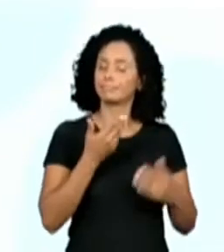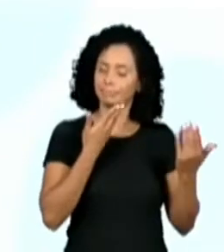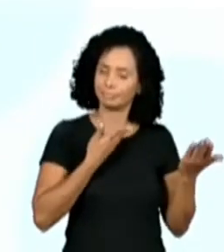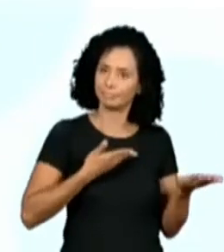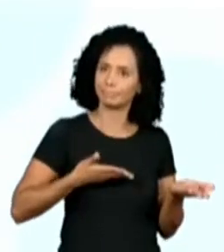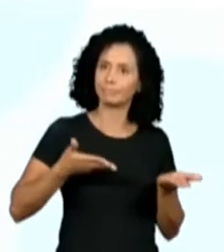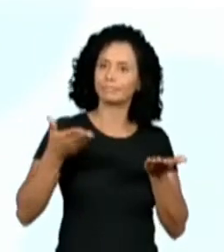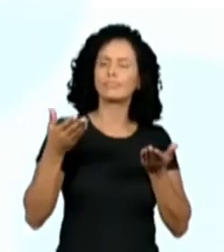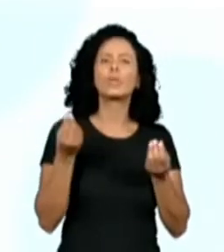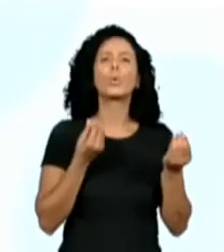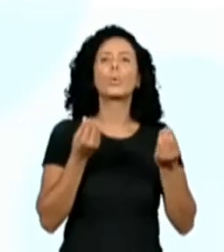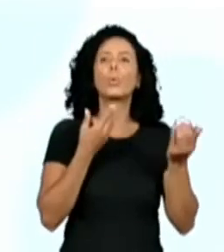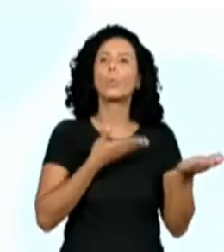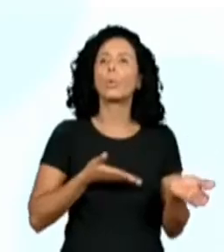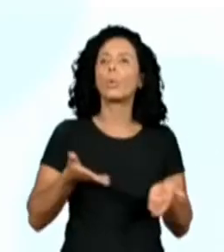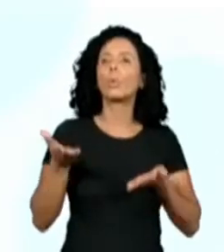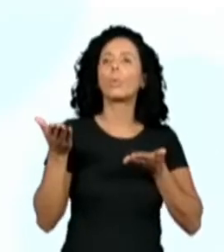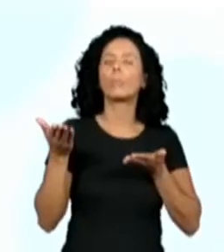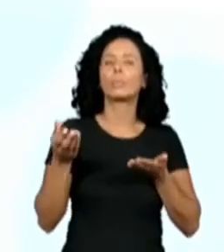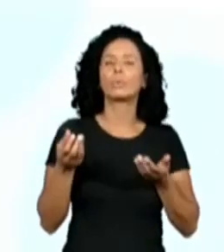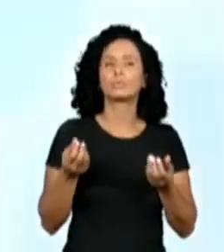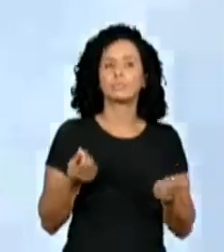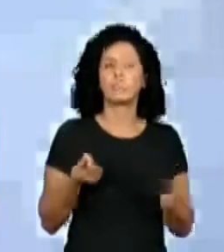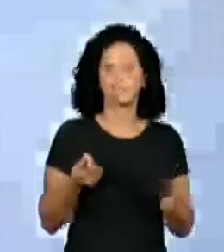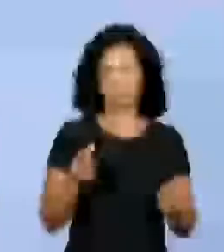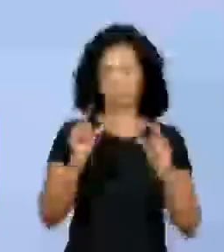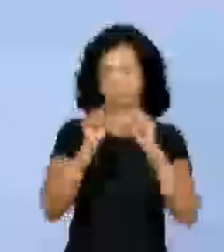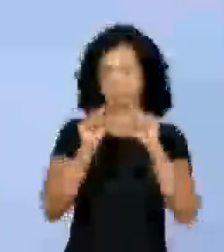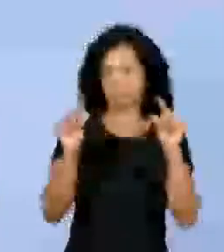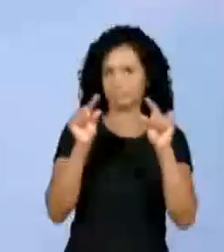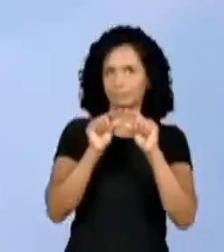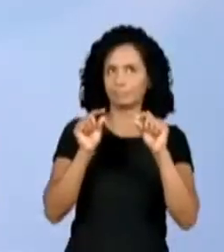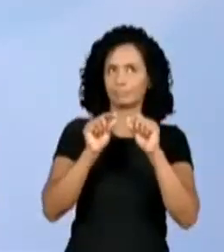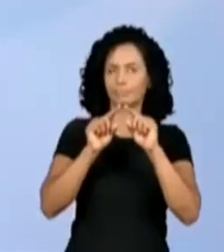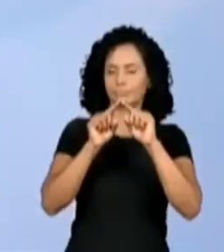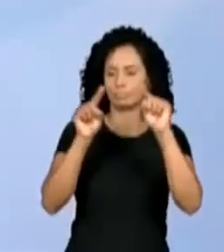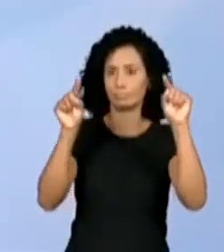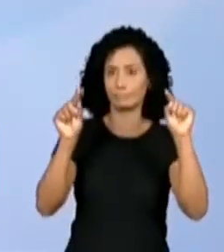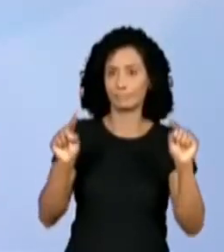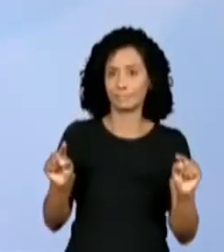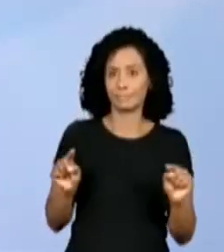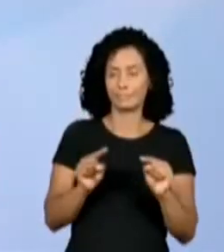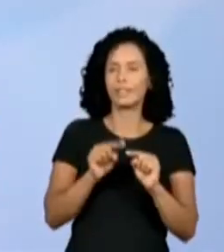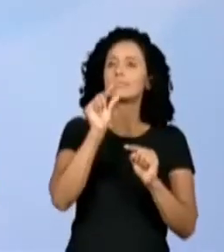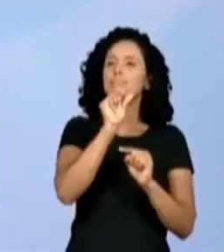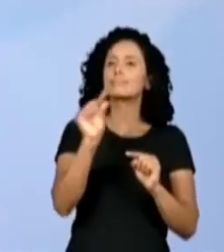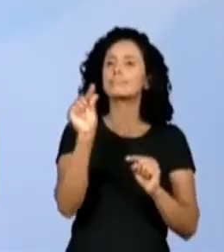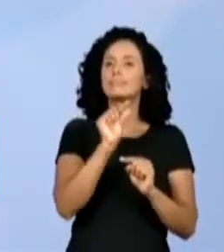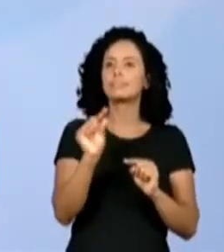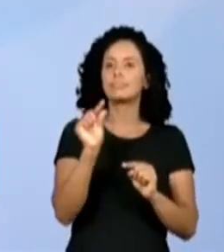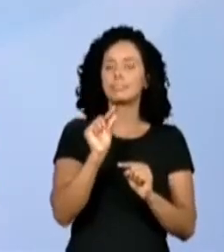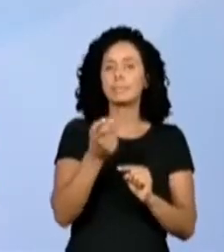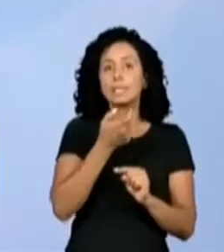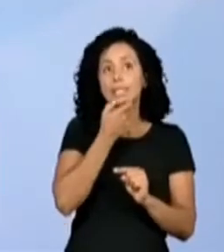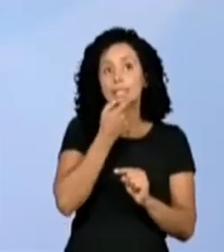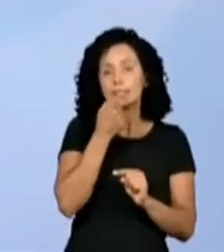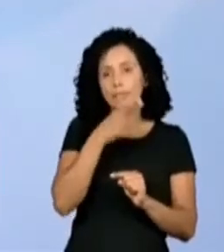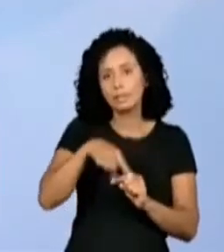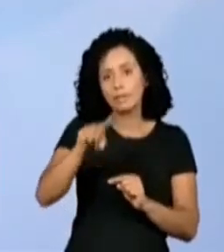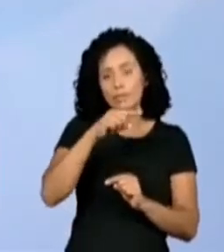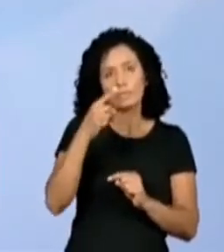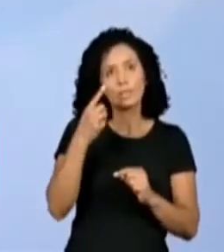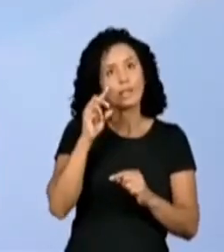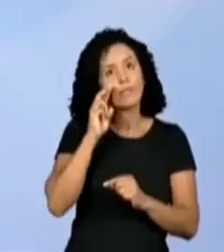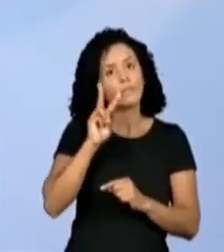Jones está se apresentando? Tem um balãozinho aqui que eu deixei um pouquinho maior para a gente enxergar melhor. Good morning. Bom